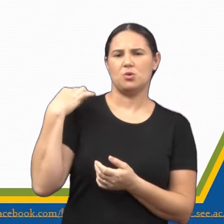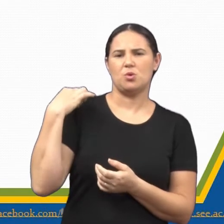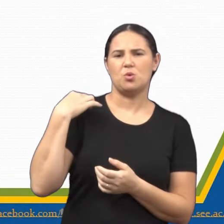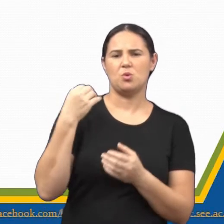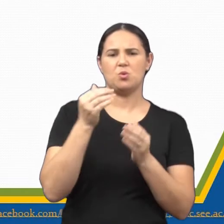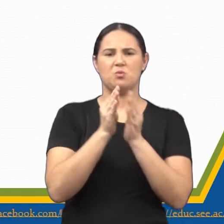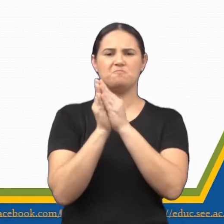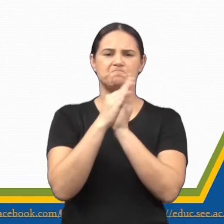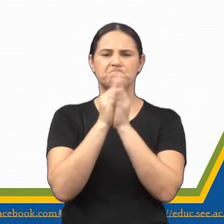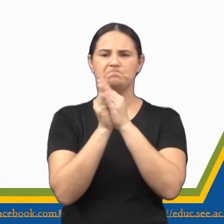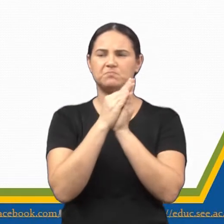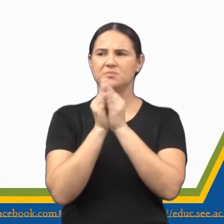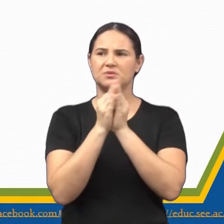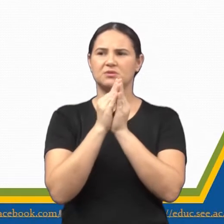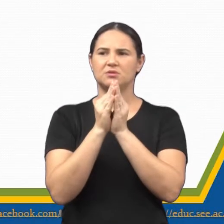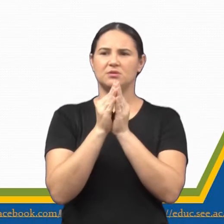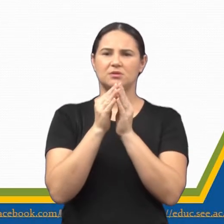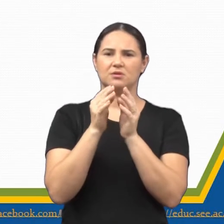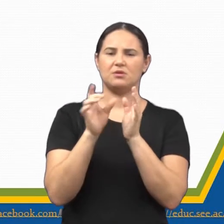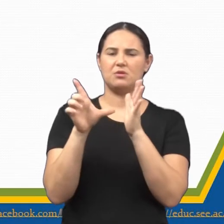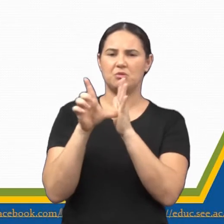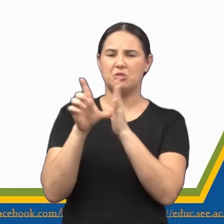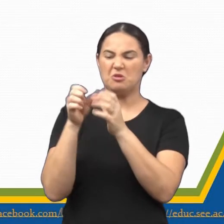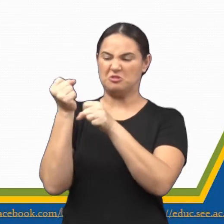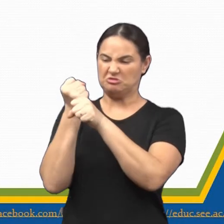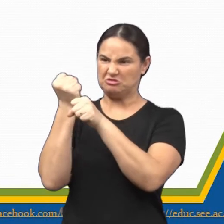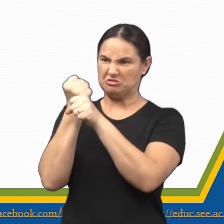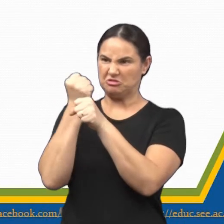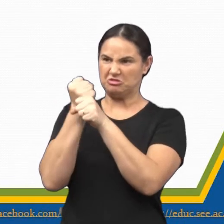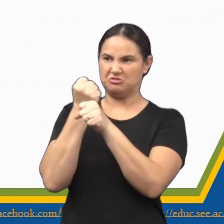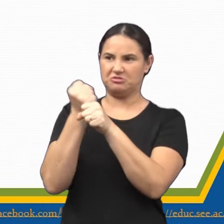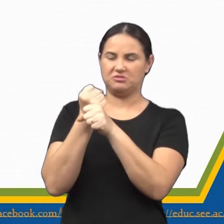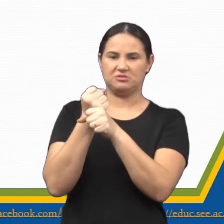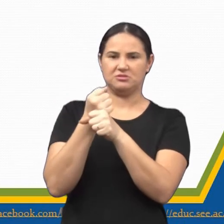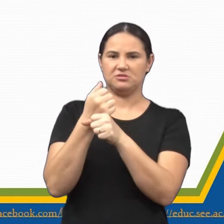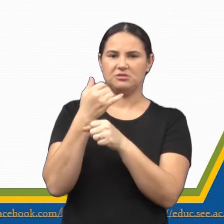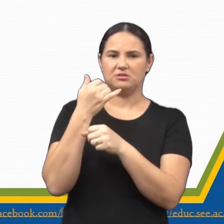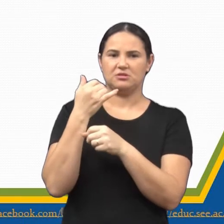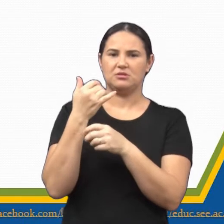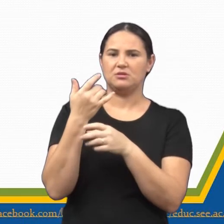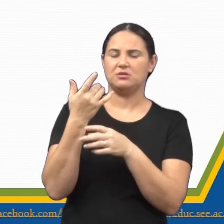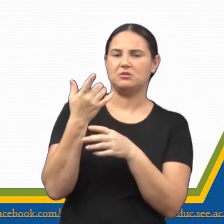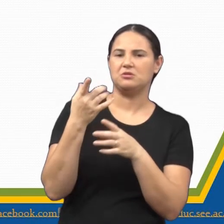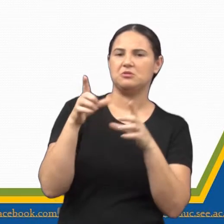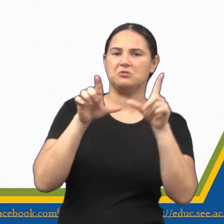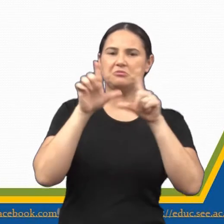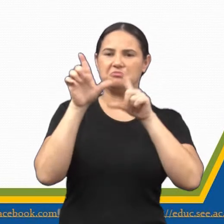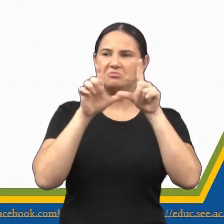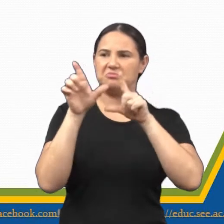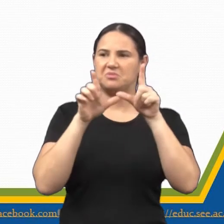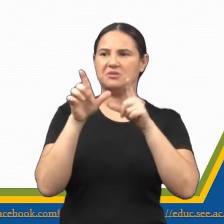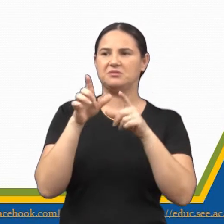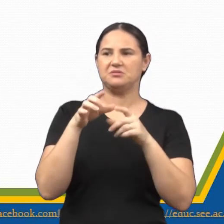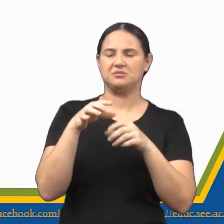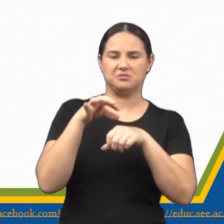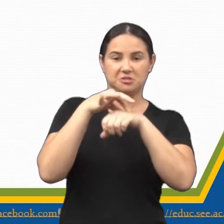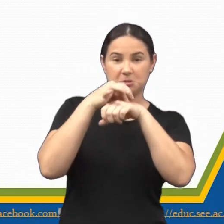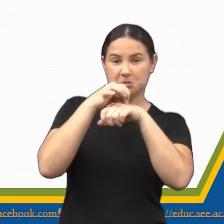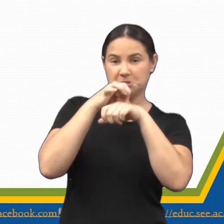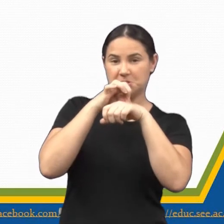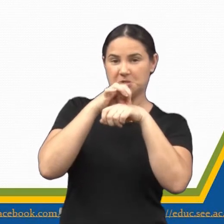de brinquedos, materiais de construção, eletrônicos ou de estabelecimentos como padarias, açougues,